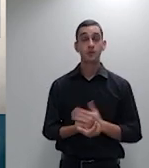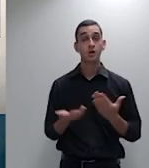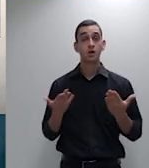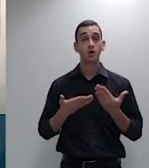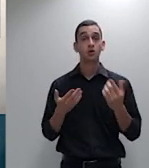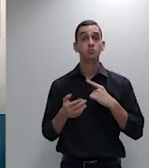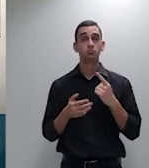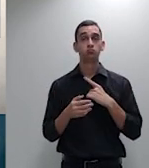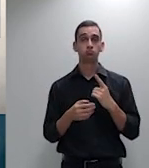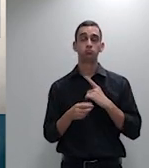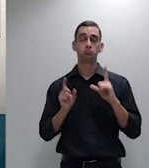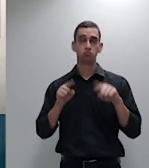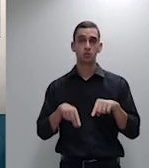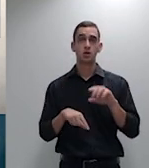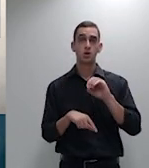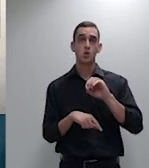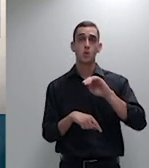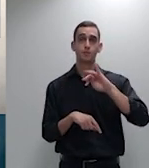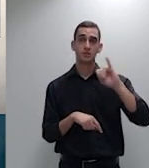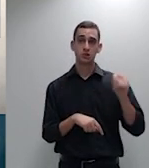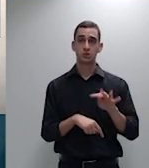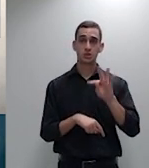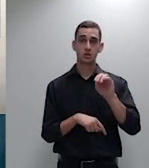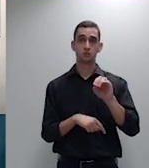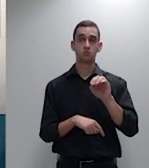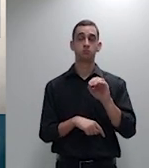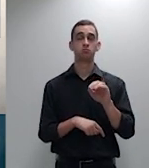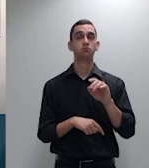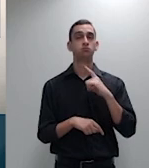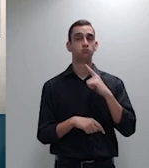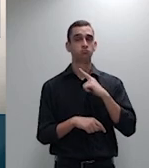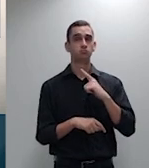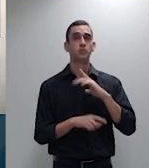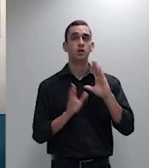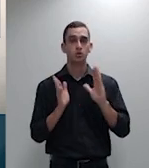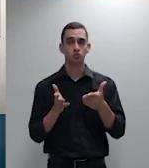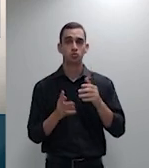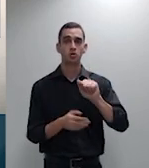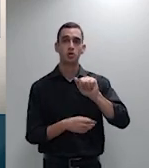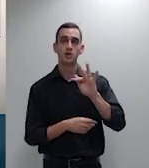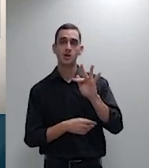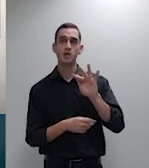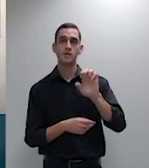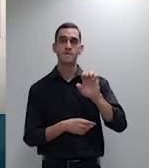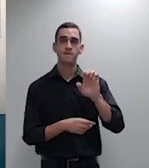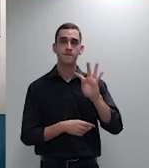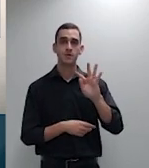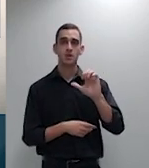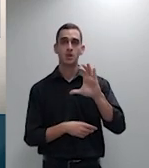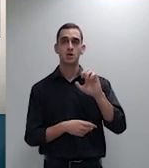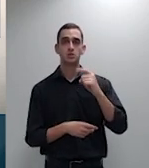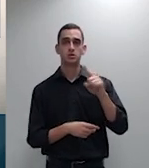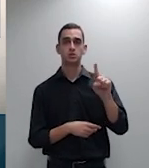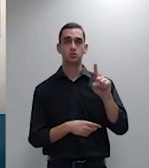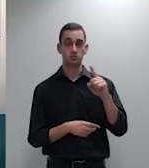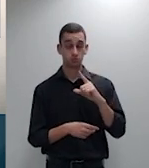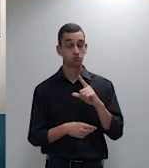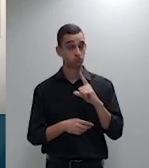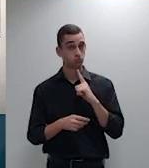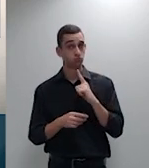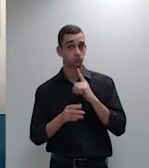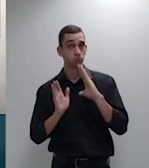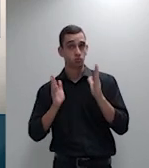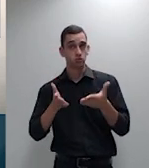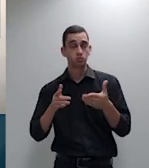e aqui com caráter vinculante por se tratar de um IRDR o que se decidirá é